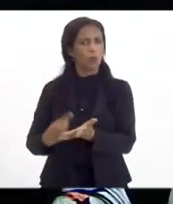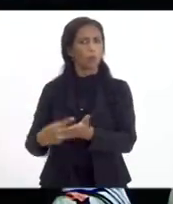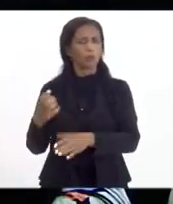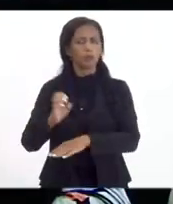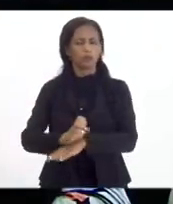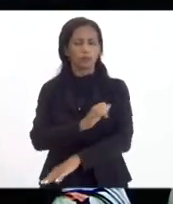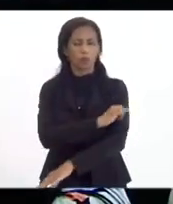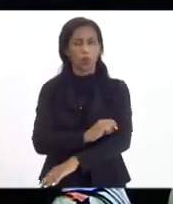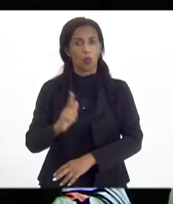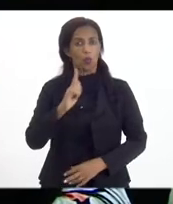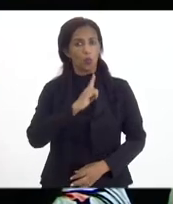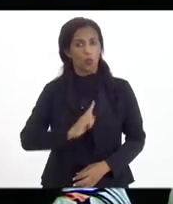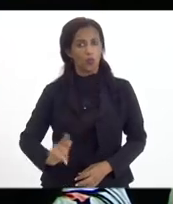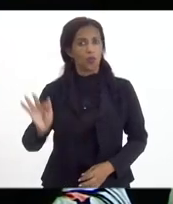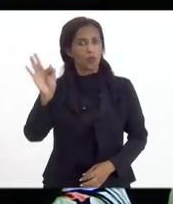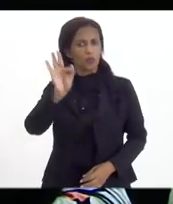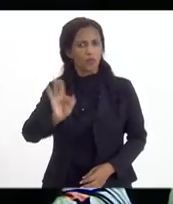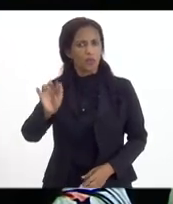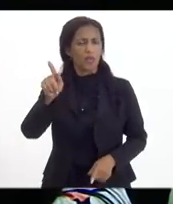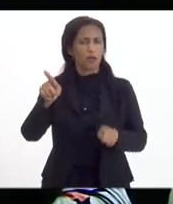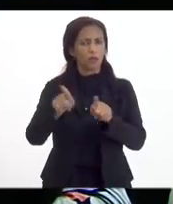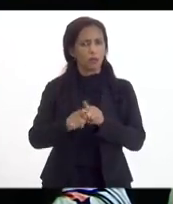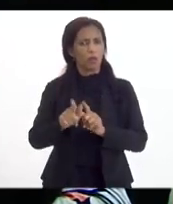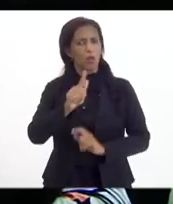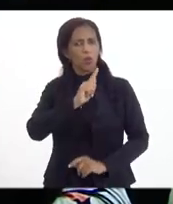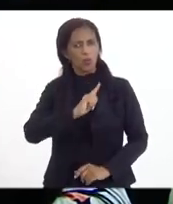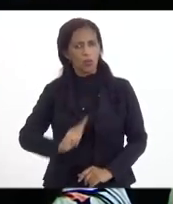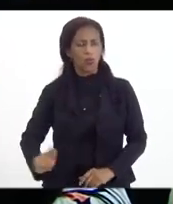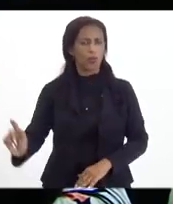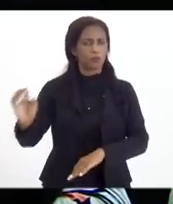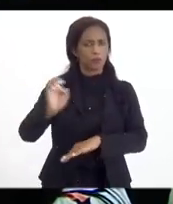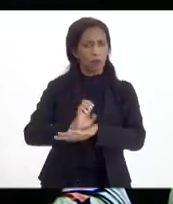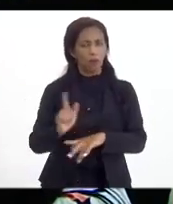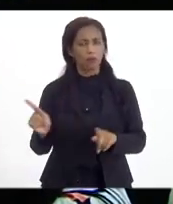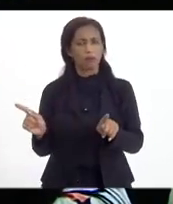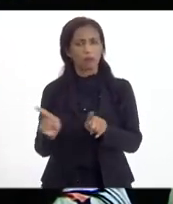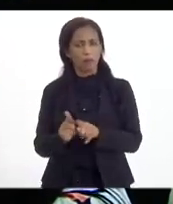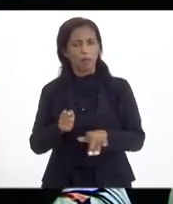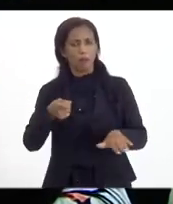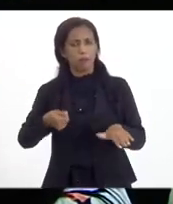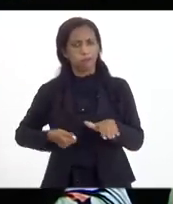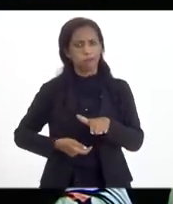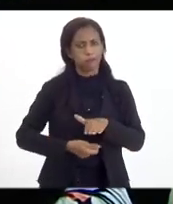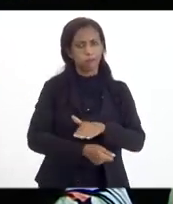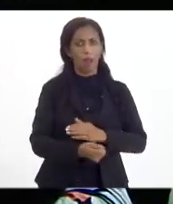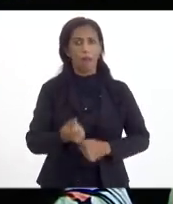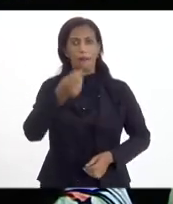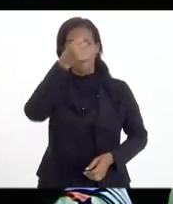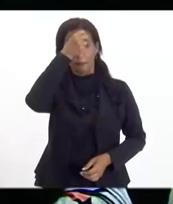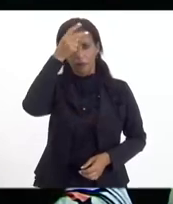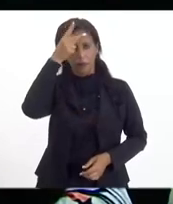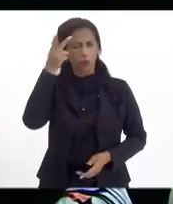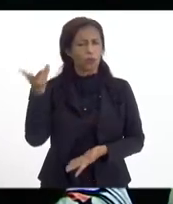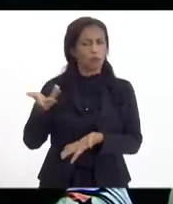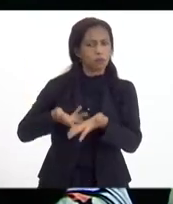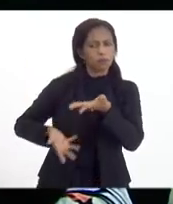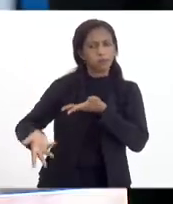O governo federal também tem que participar. O governo do Estado pode participar com o nosso fundo soberano. As prefeituras aqui também estão